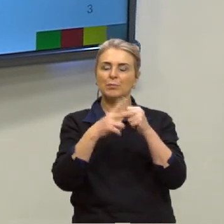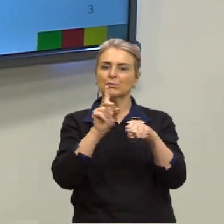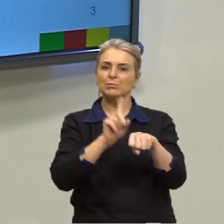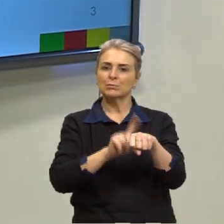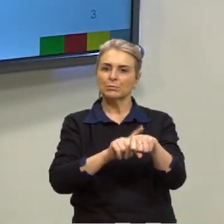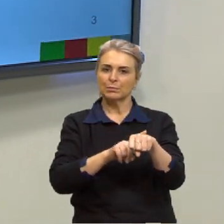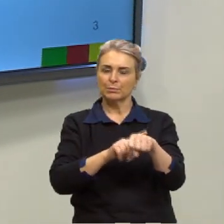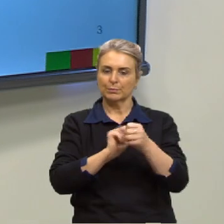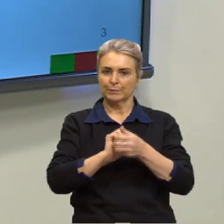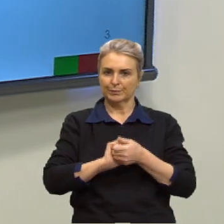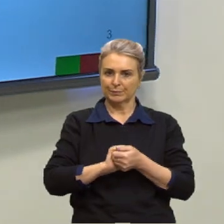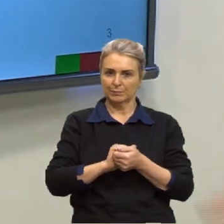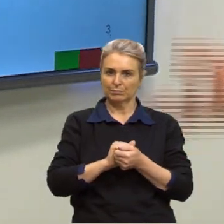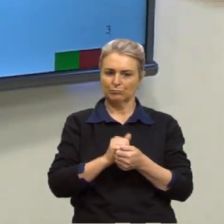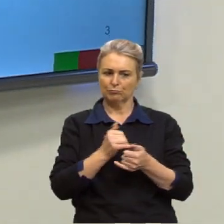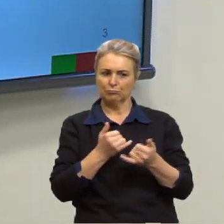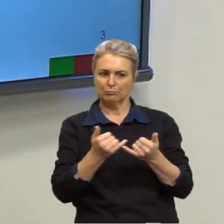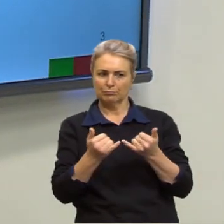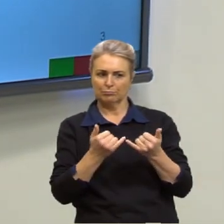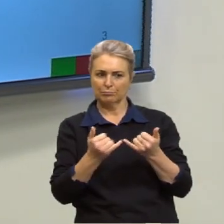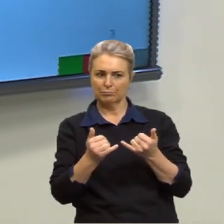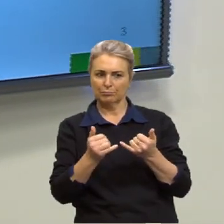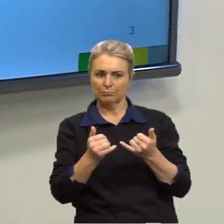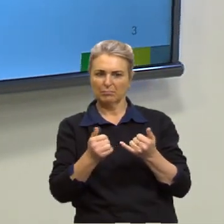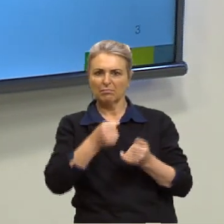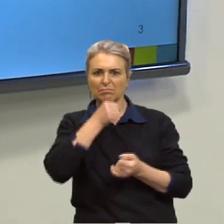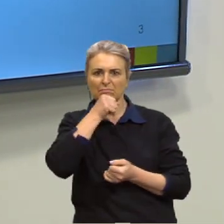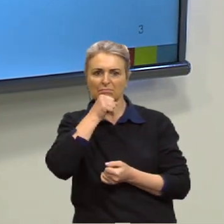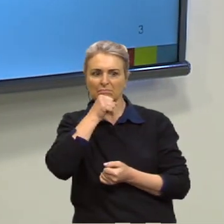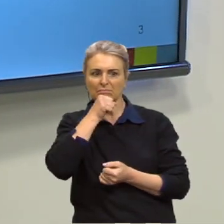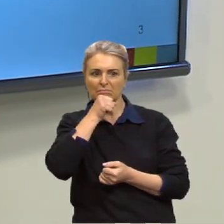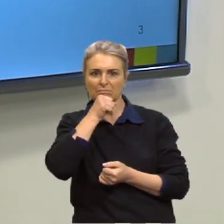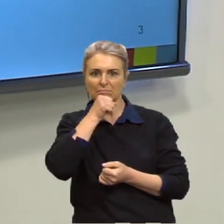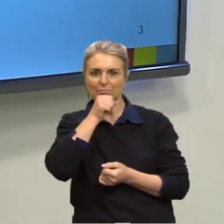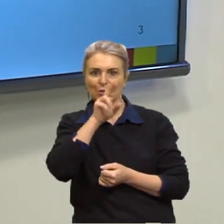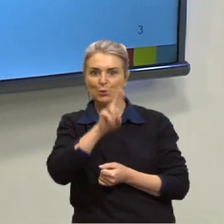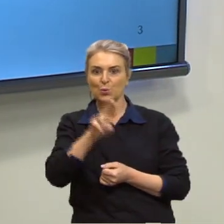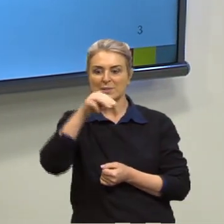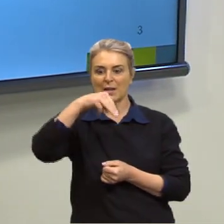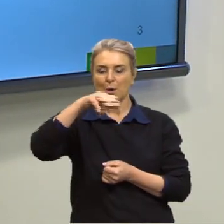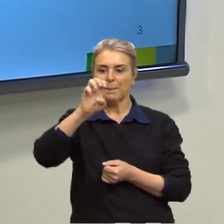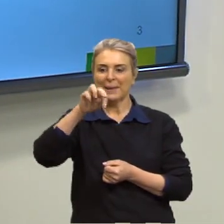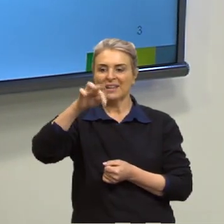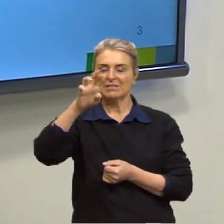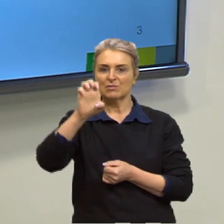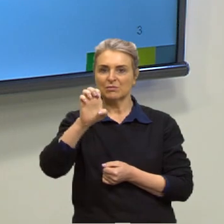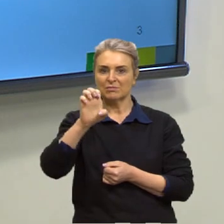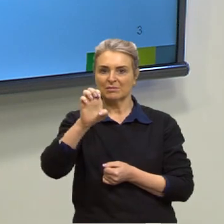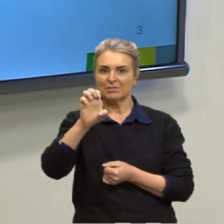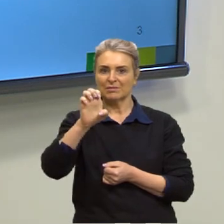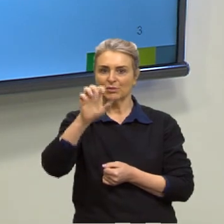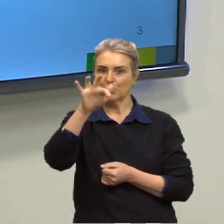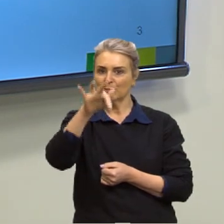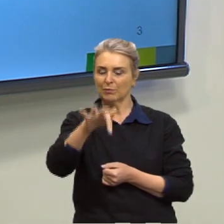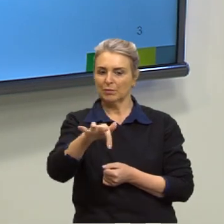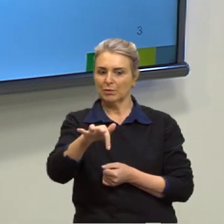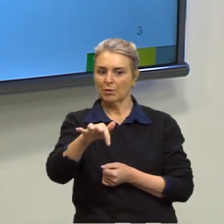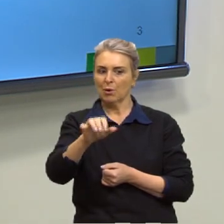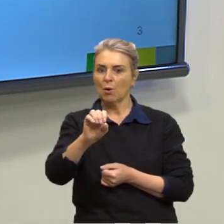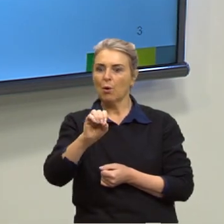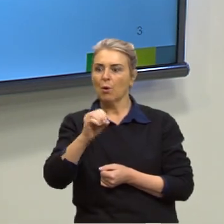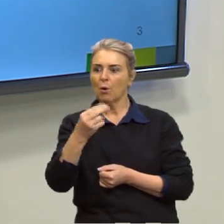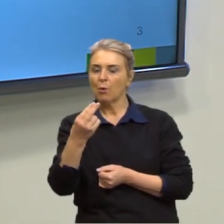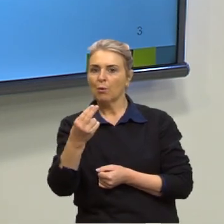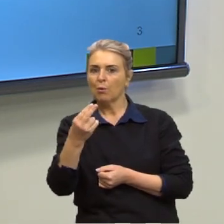Quando eu digo assim, antigamente, tá? Ou futuramente. Eu estou falando de uma relação